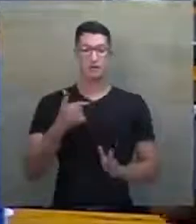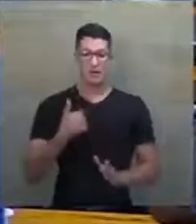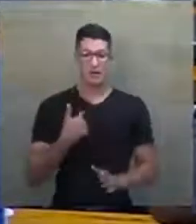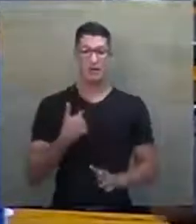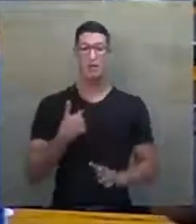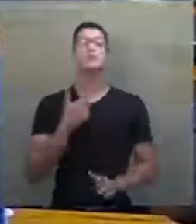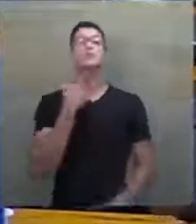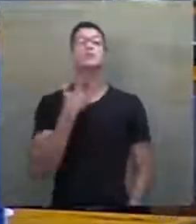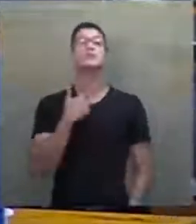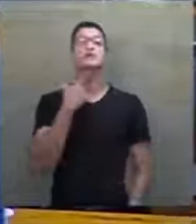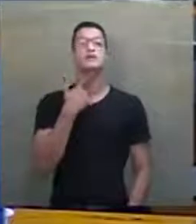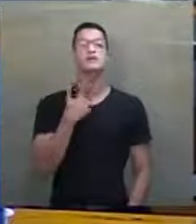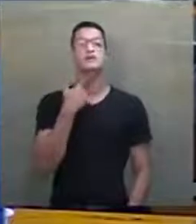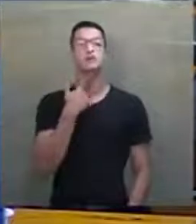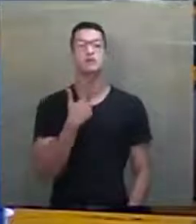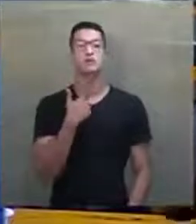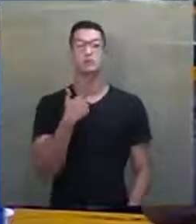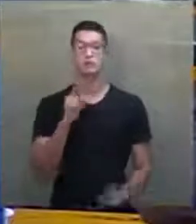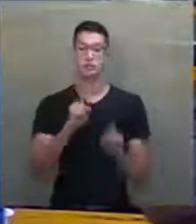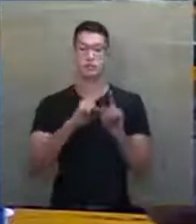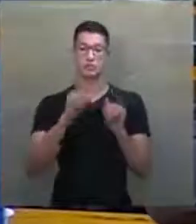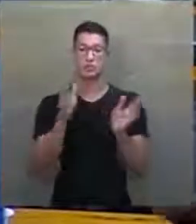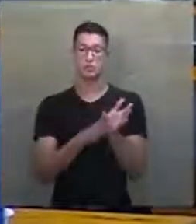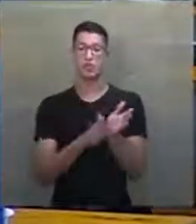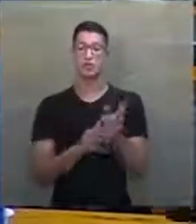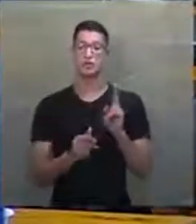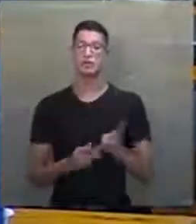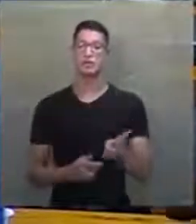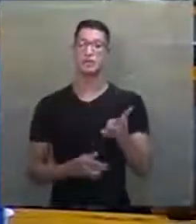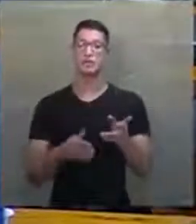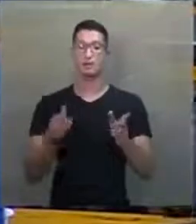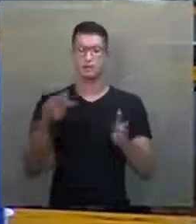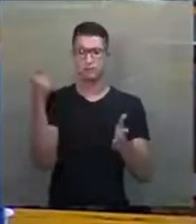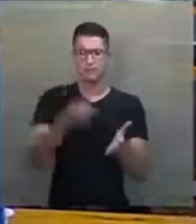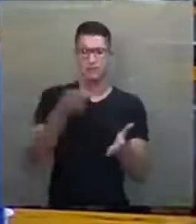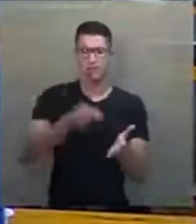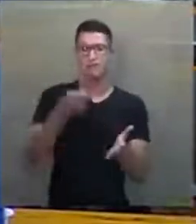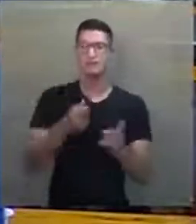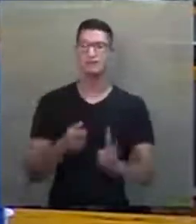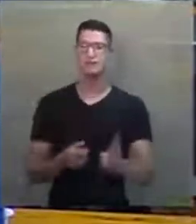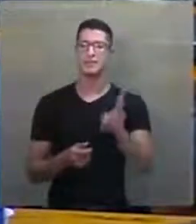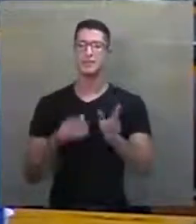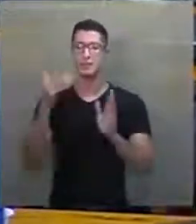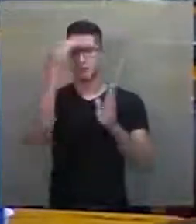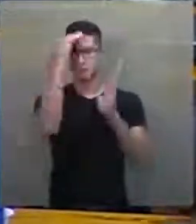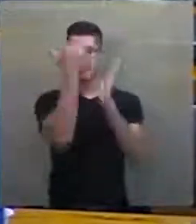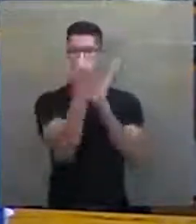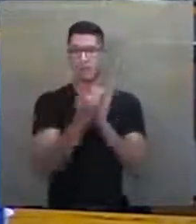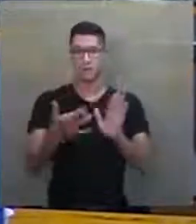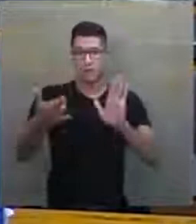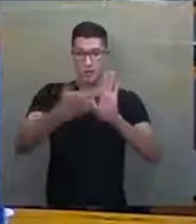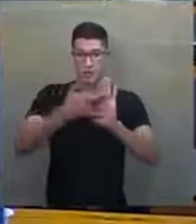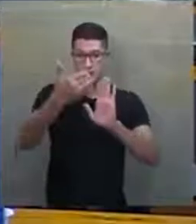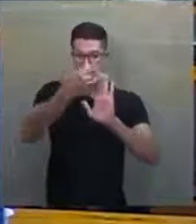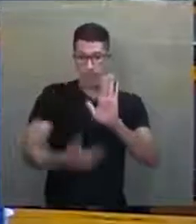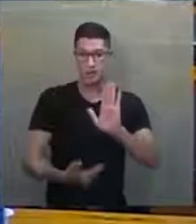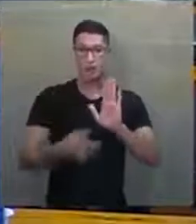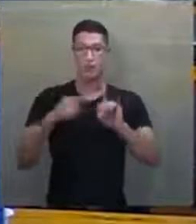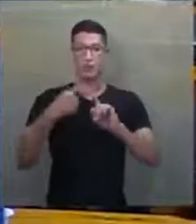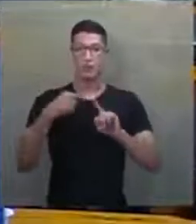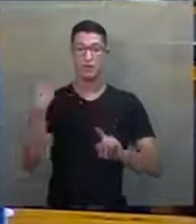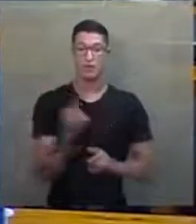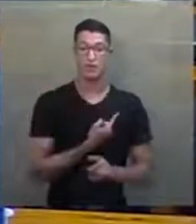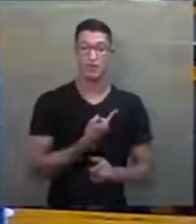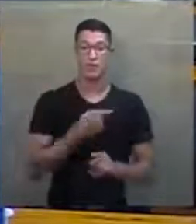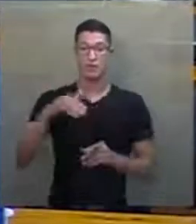desejo, cobrarei sempre e ostensivamente o cumprimento do regimento, porque todos